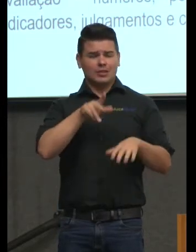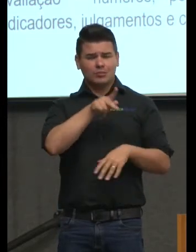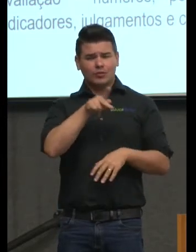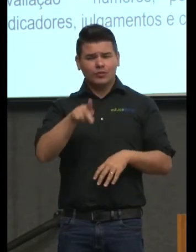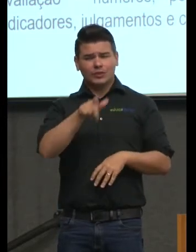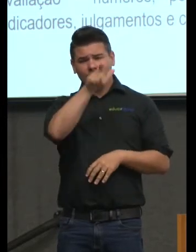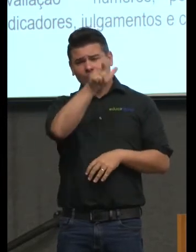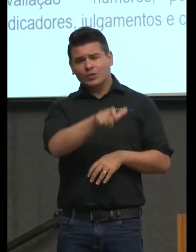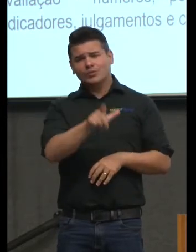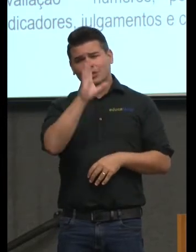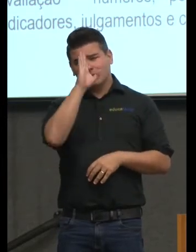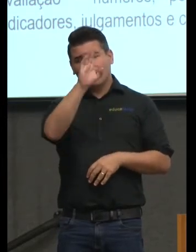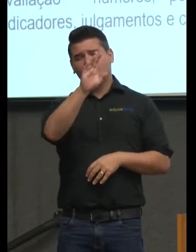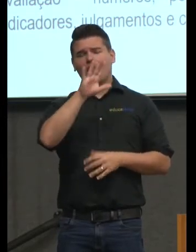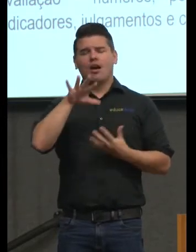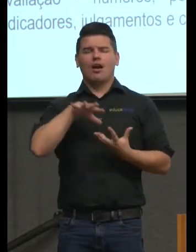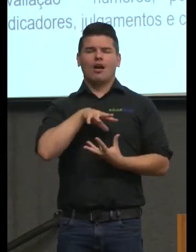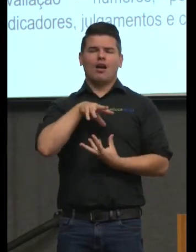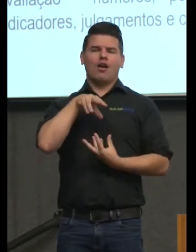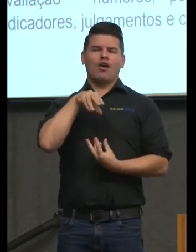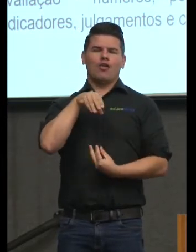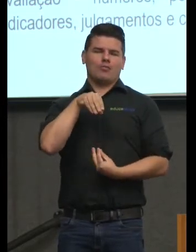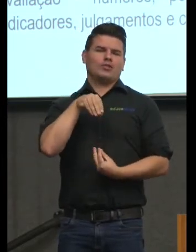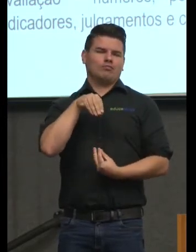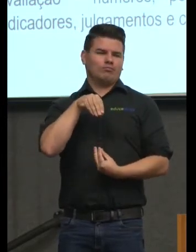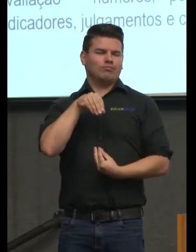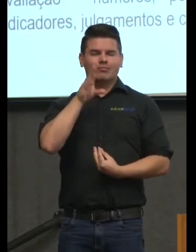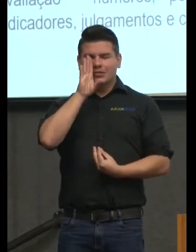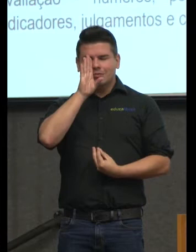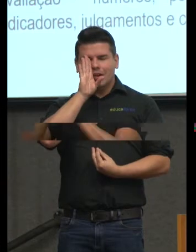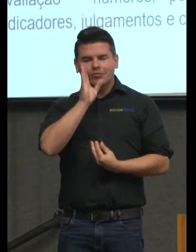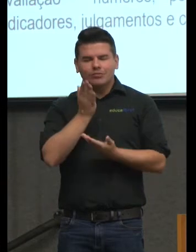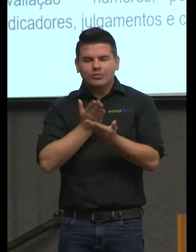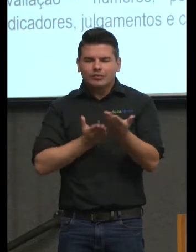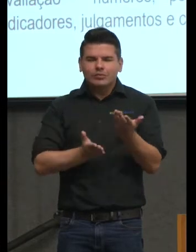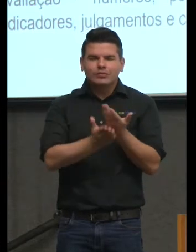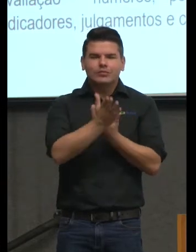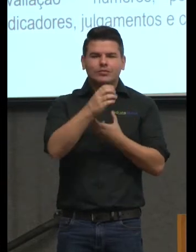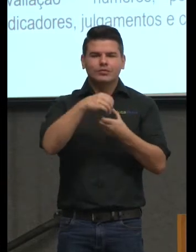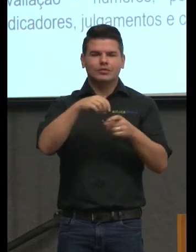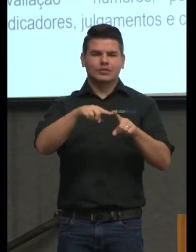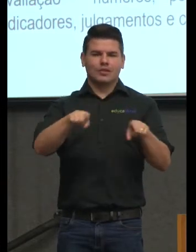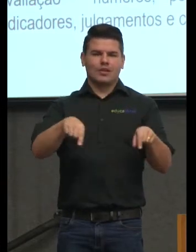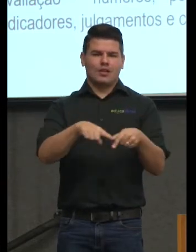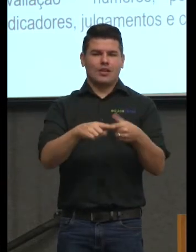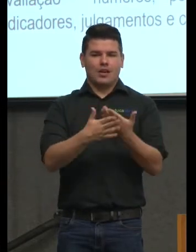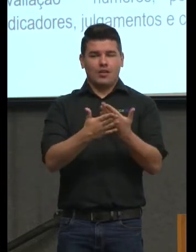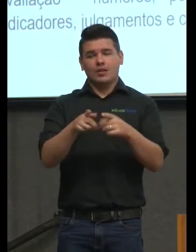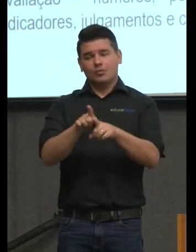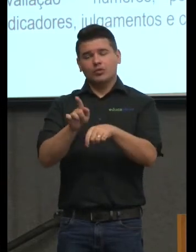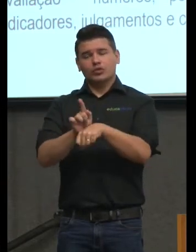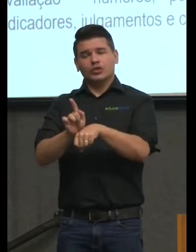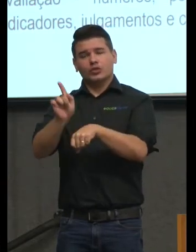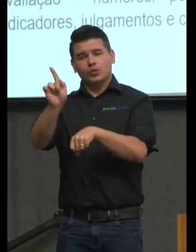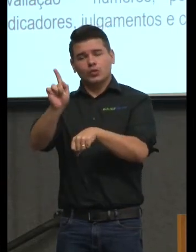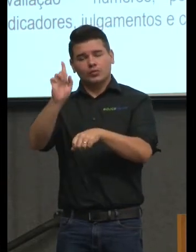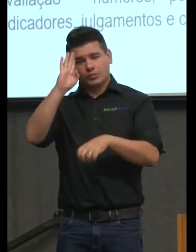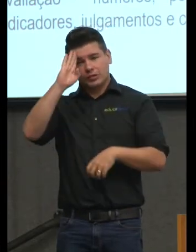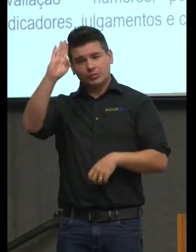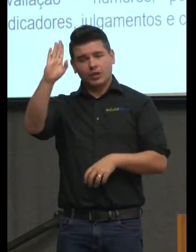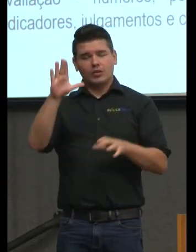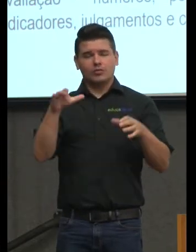é a alma da sala de aula da mesma forma que o gestor é a alma da escola da instituição